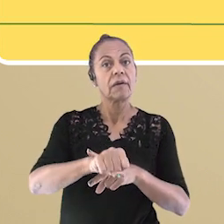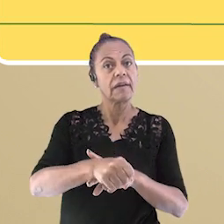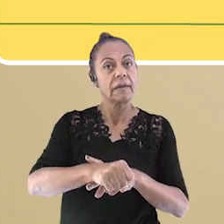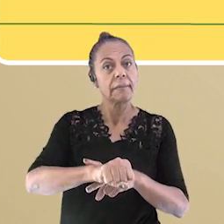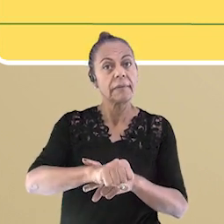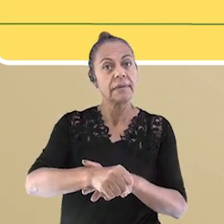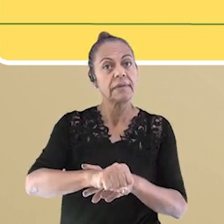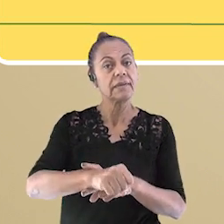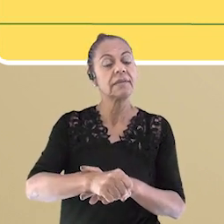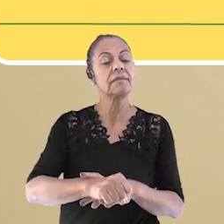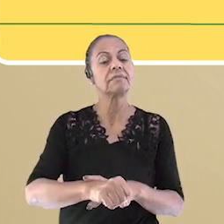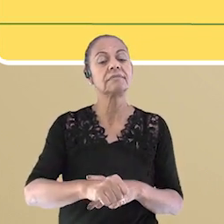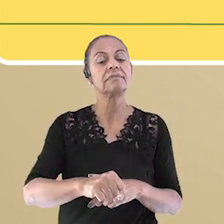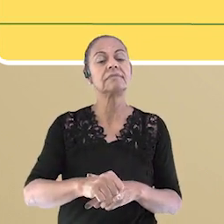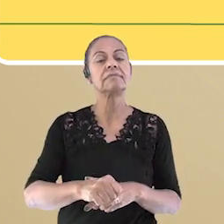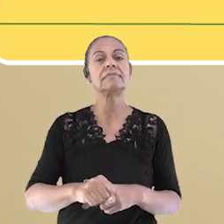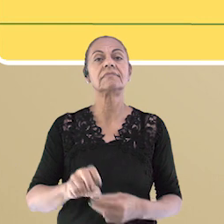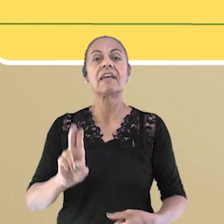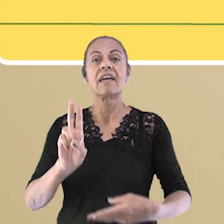Guarapari,